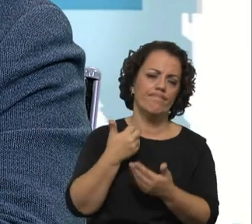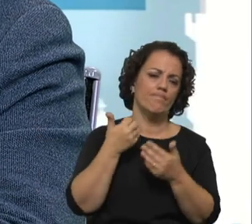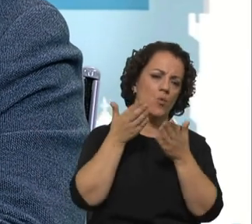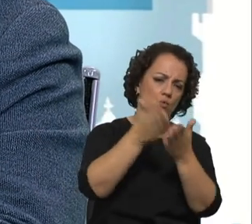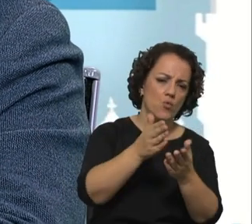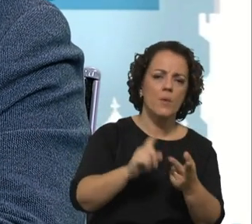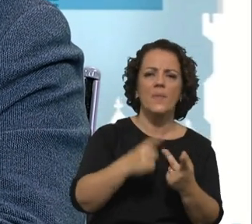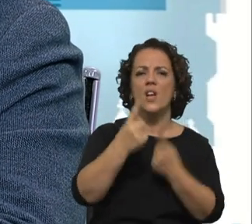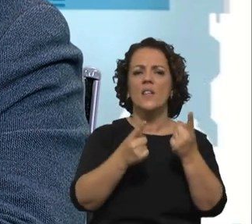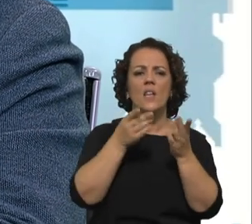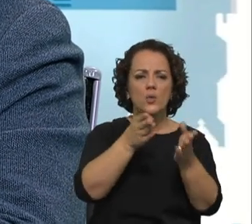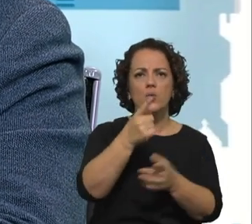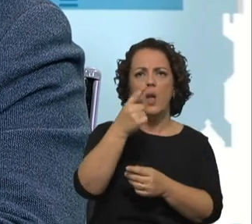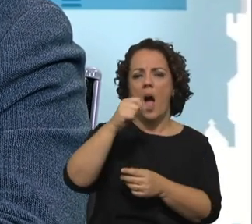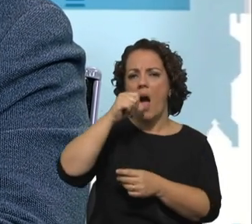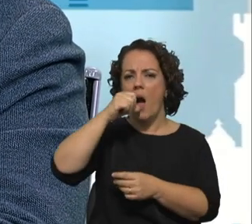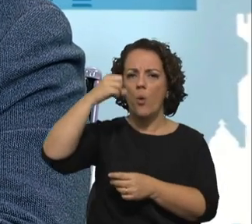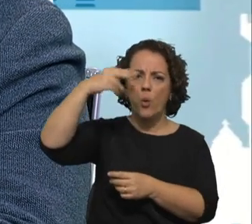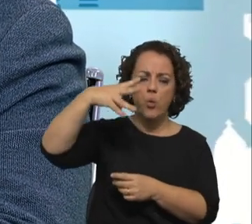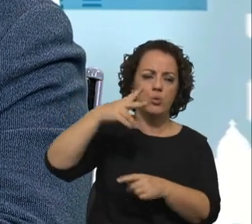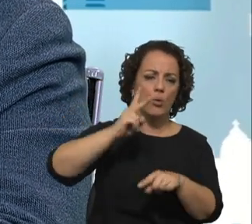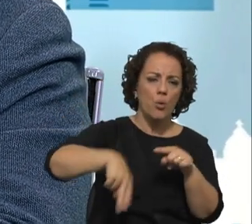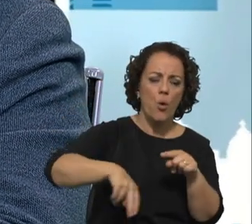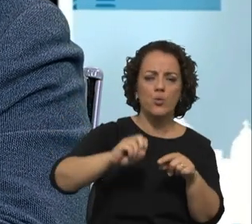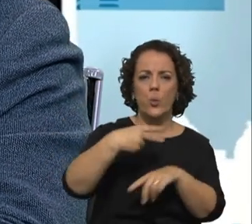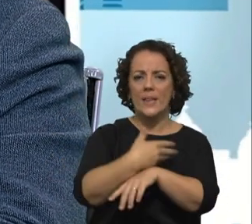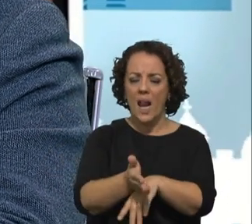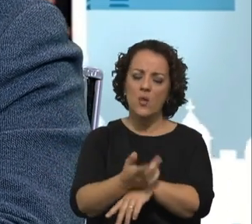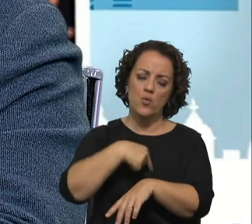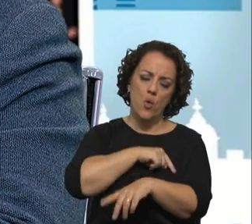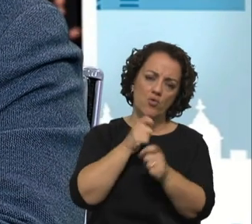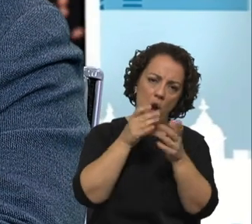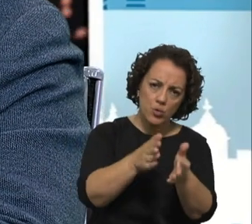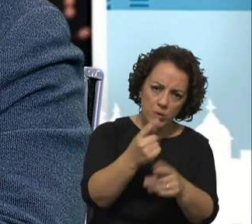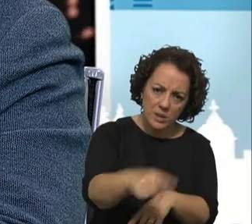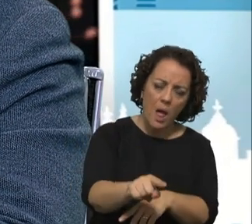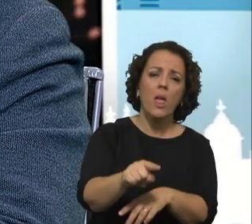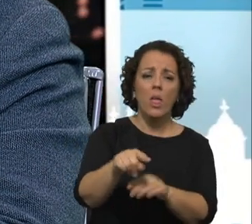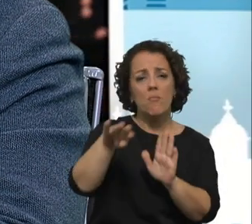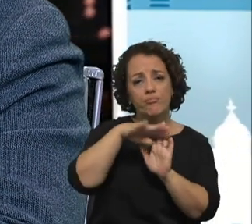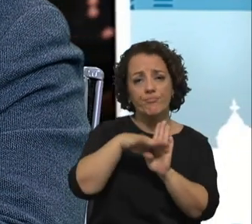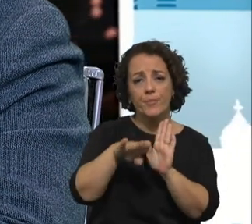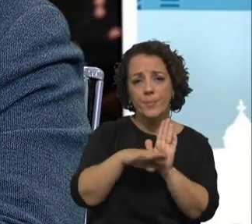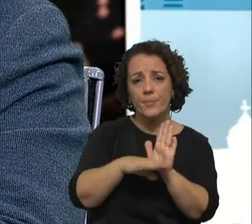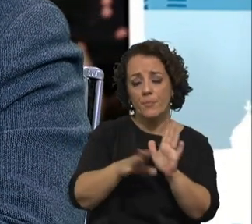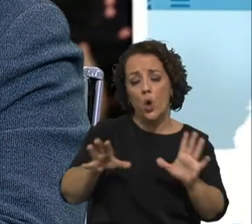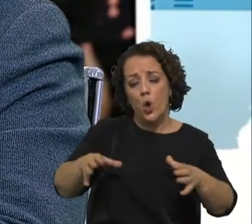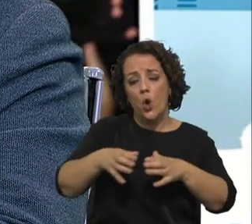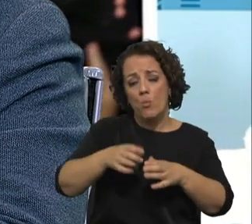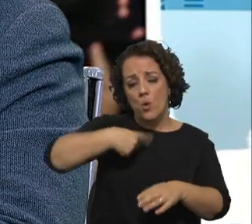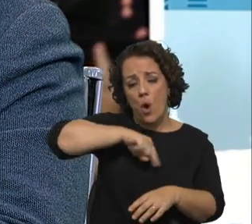água, luz que estejam em atrás de algumas pessoas, portanto, tudo pessoas que nós temos sinalizadas pelo nosso movimento,